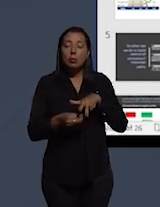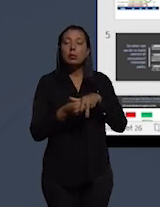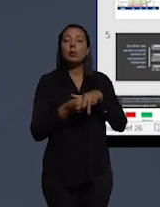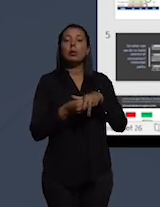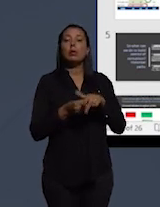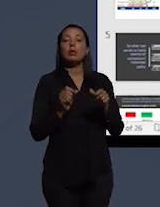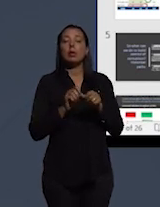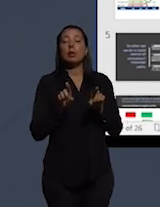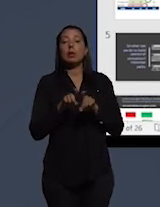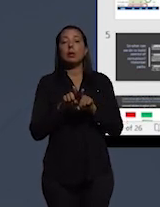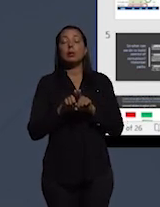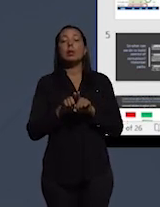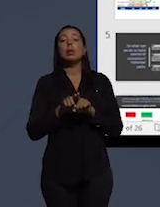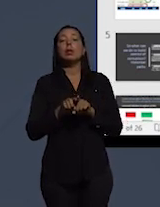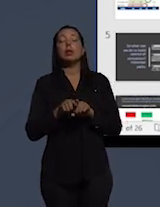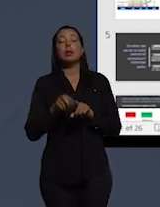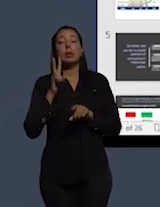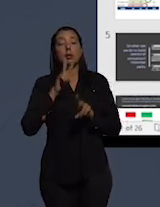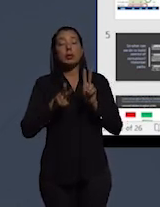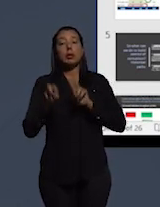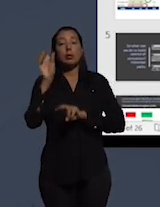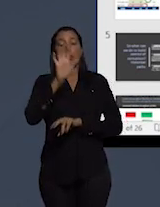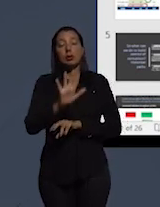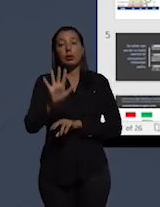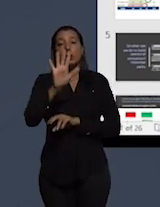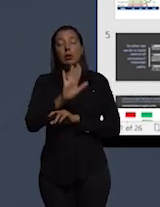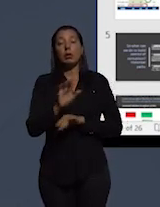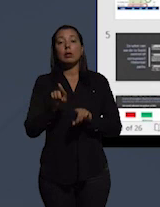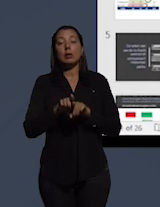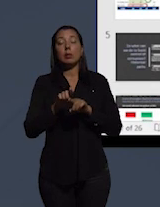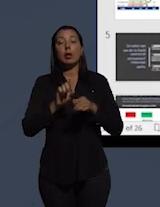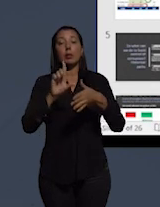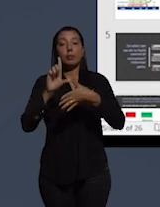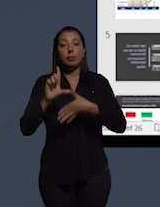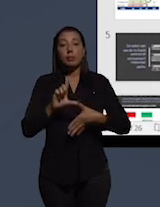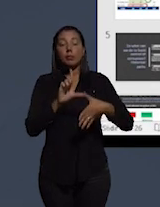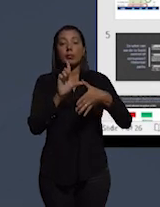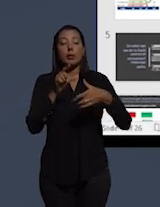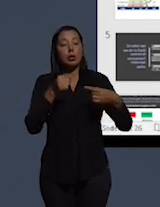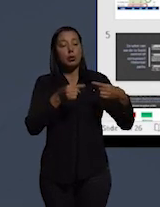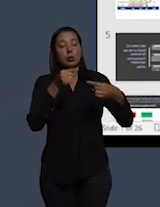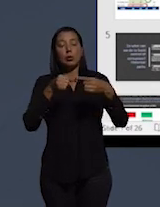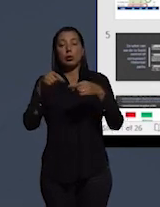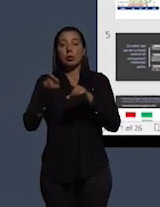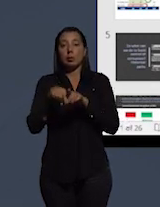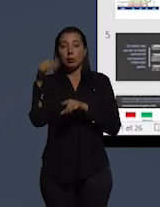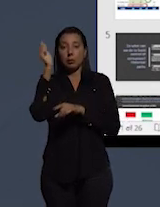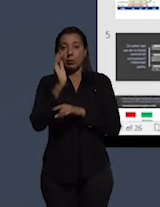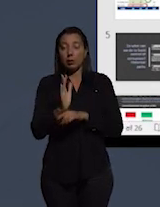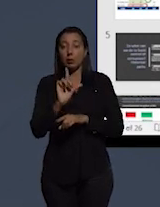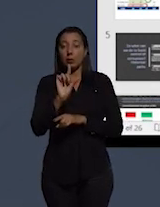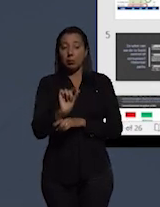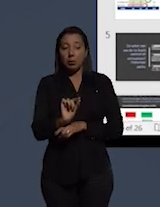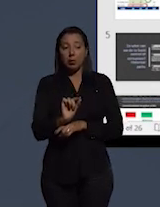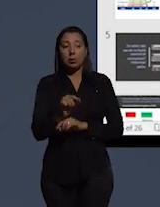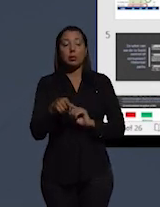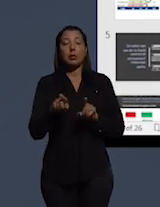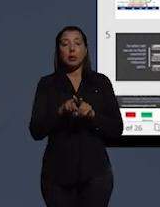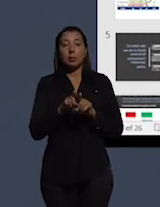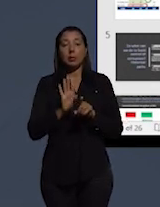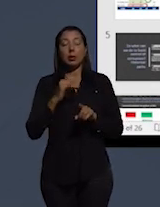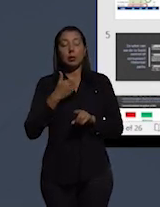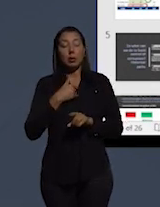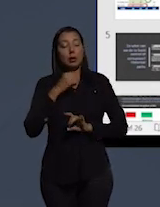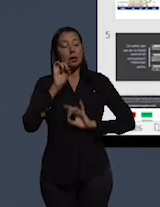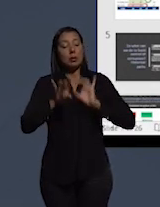funciona e uma visão geral de como isso funciona na América Latina. E vamos discutir, claro, o Brasil um pouquinho, mantendo em mente que nós não somos